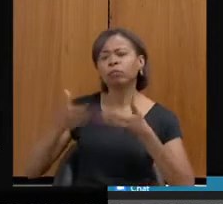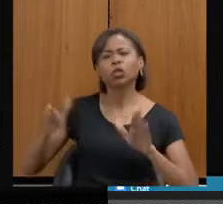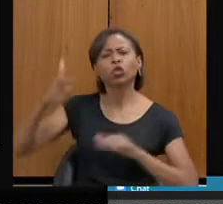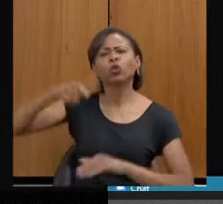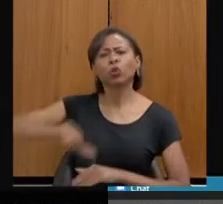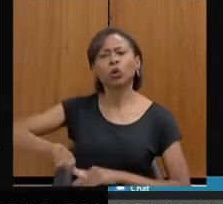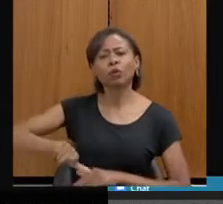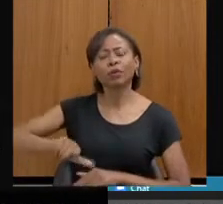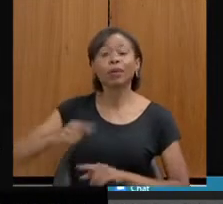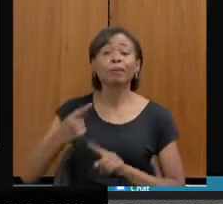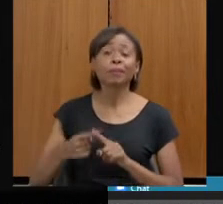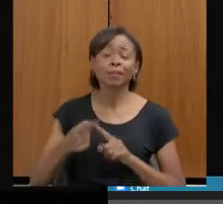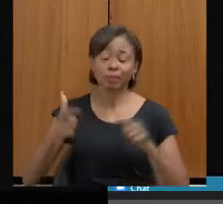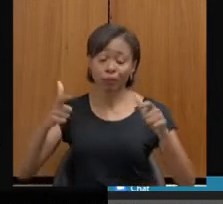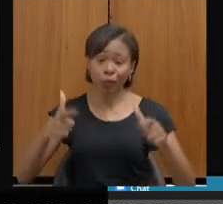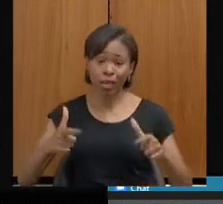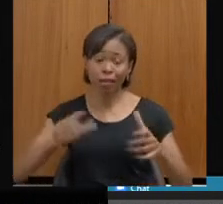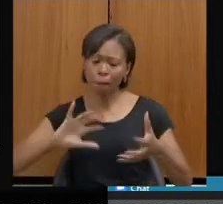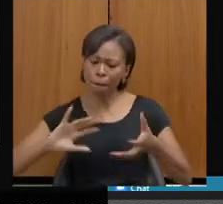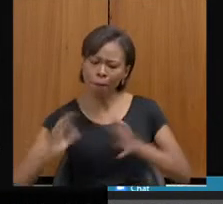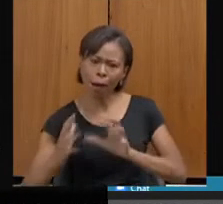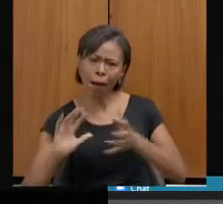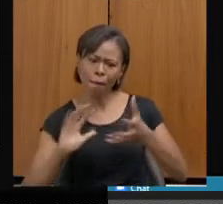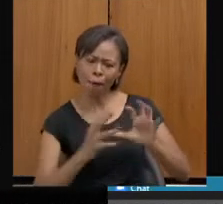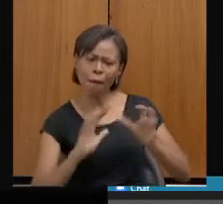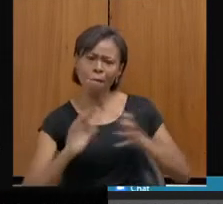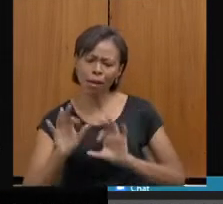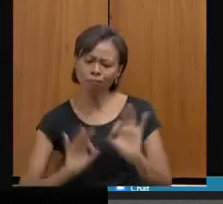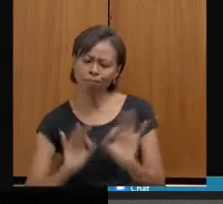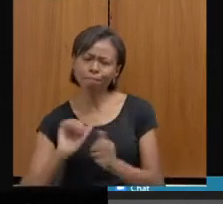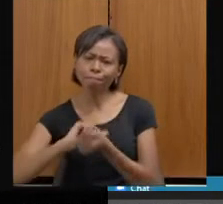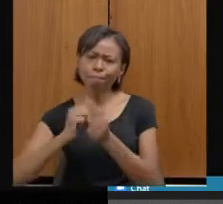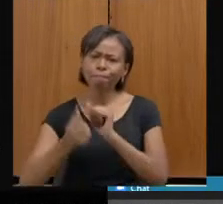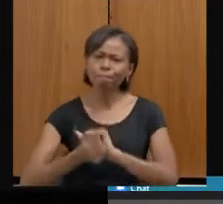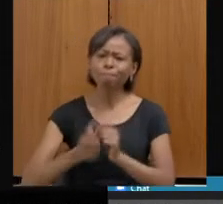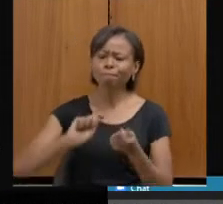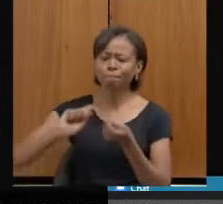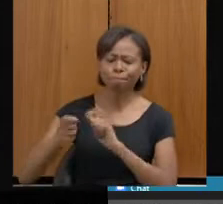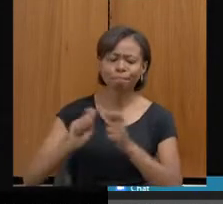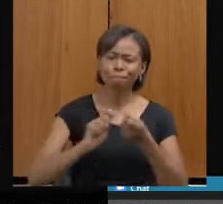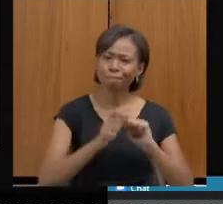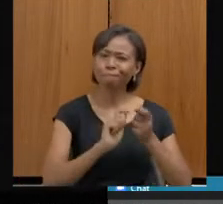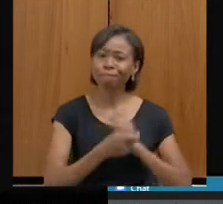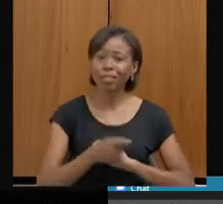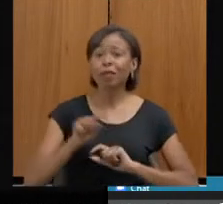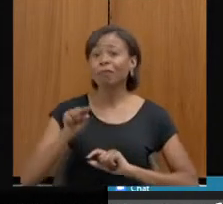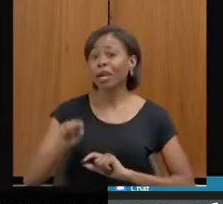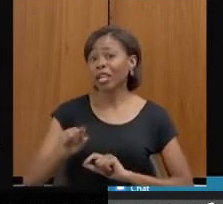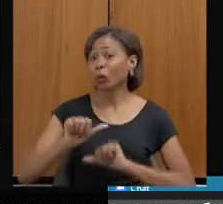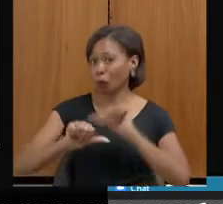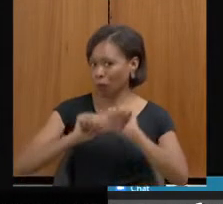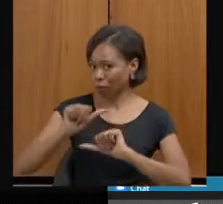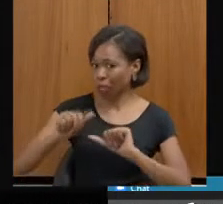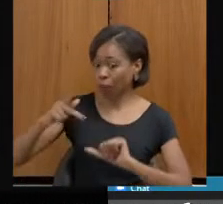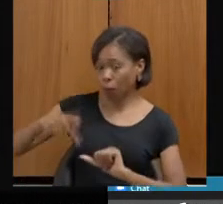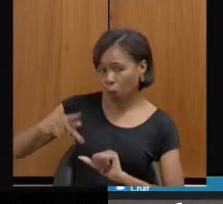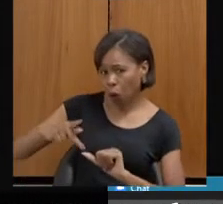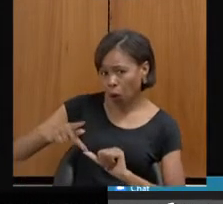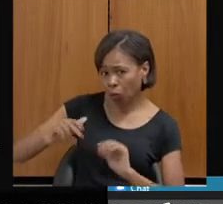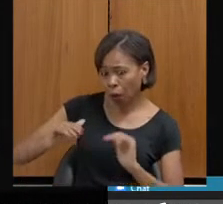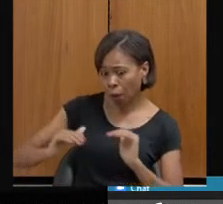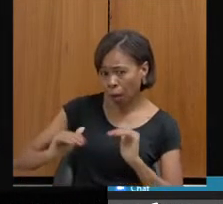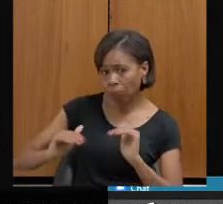adaptados para que essas delegacias, inclusive, possam mudar de classificação. Então, eu tenho uma expectativa que elas vão mudar de classificação no final do ano.